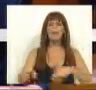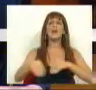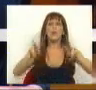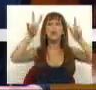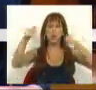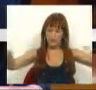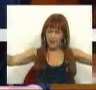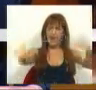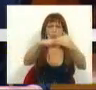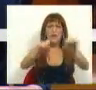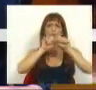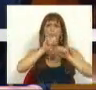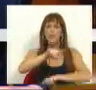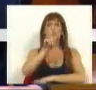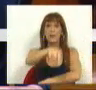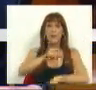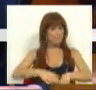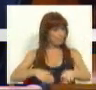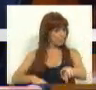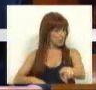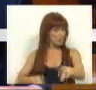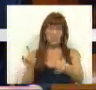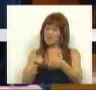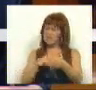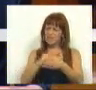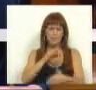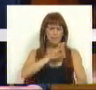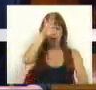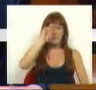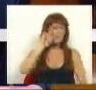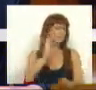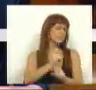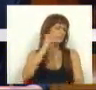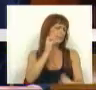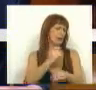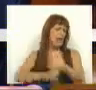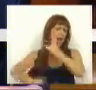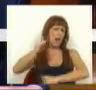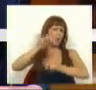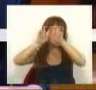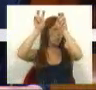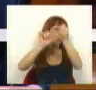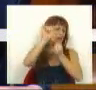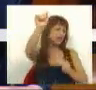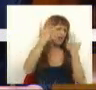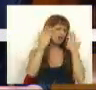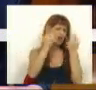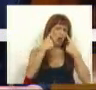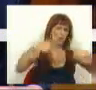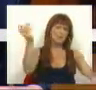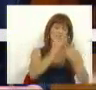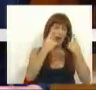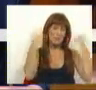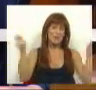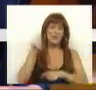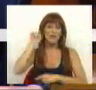joga a igualdade de oportunidades. Por isso, sempre que o Sr. Ministro insistir e andar para trás na qualificação da escola pública, na